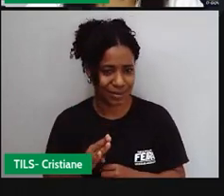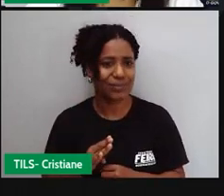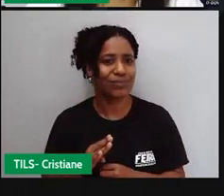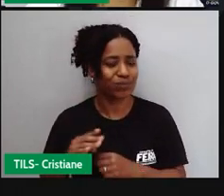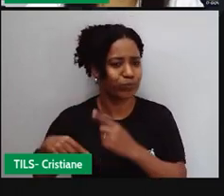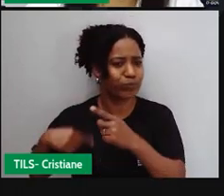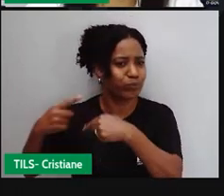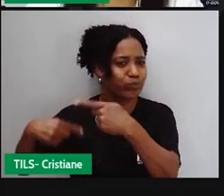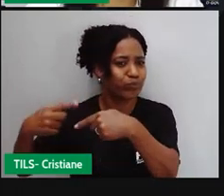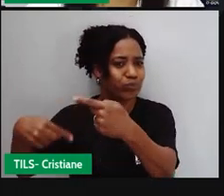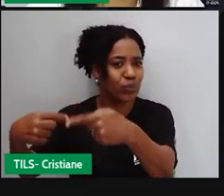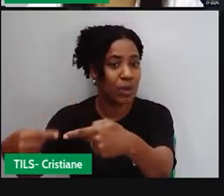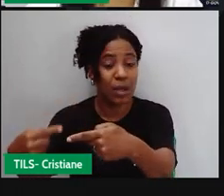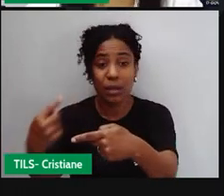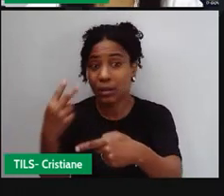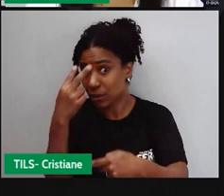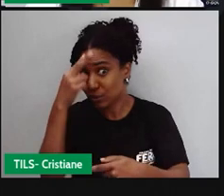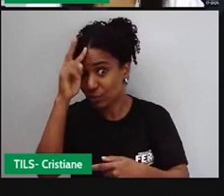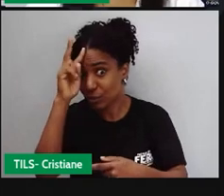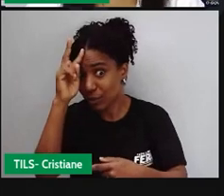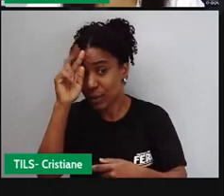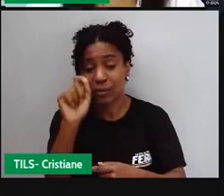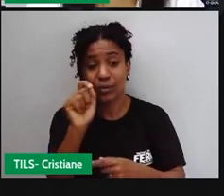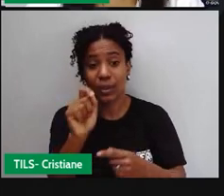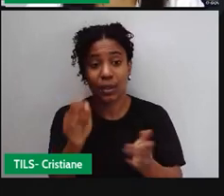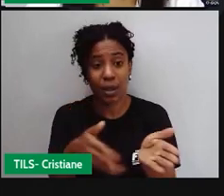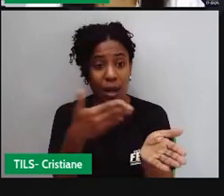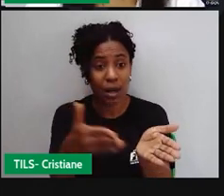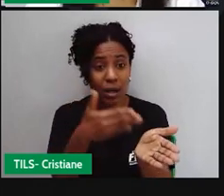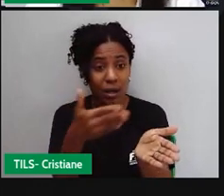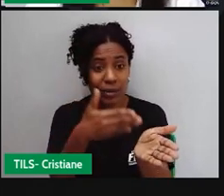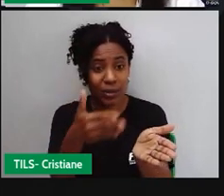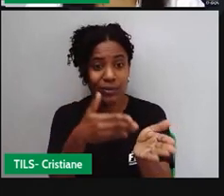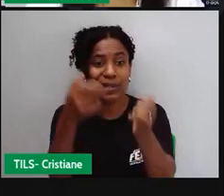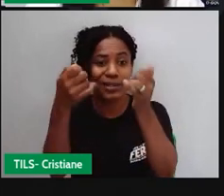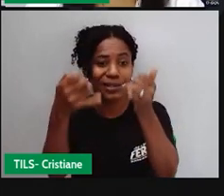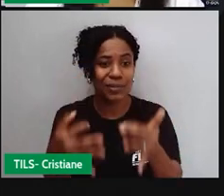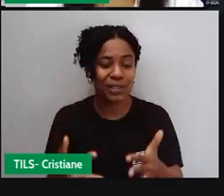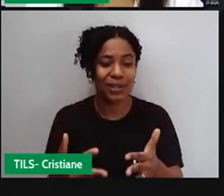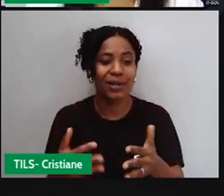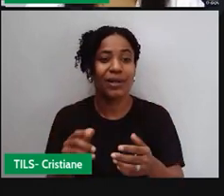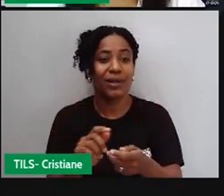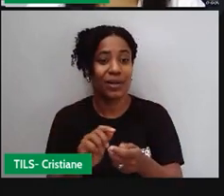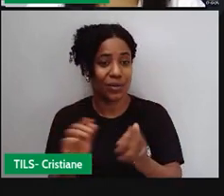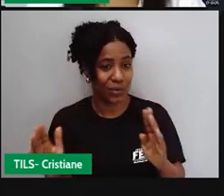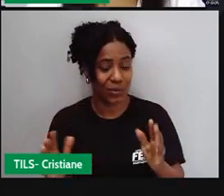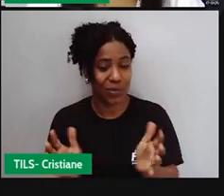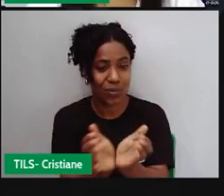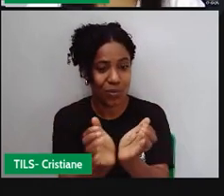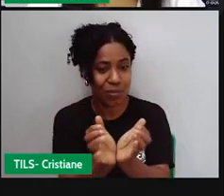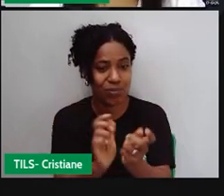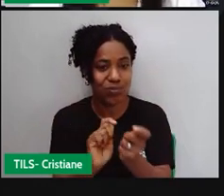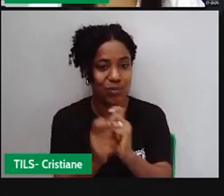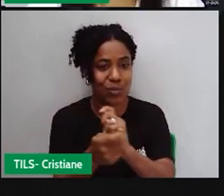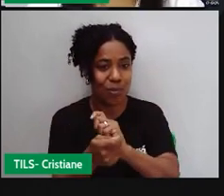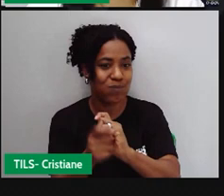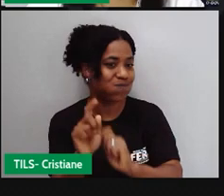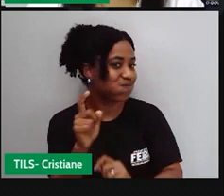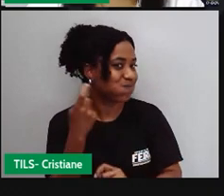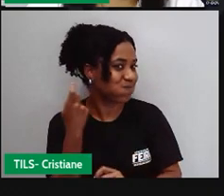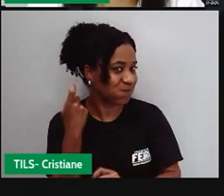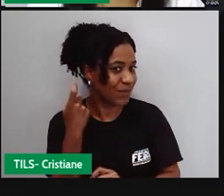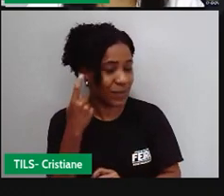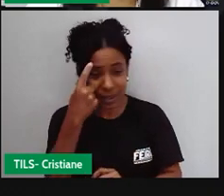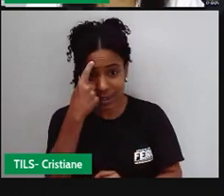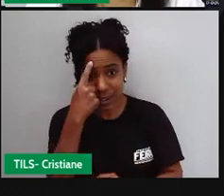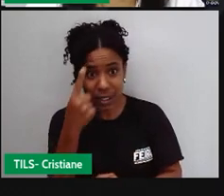alguns com grande número de habitantes. Um quilombo, que a Pró mostrou até a foto anteriormente, que é o quilombo dos